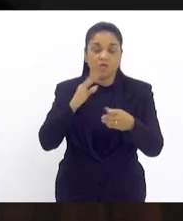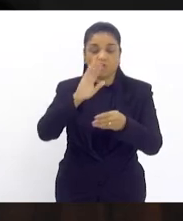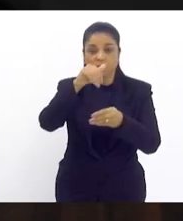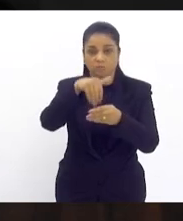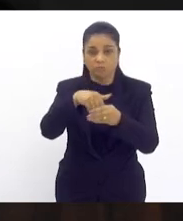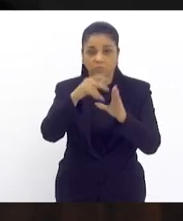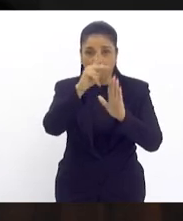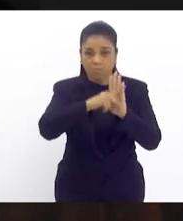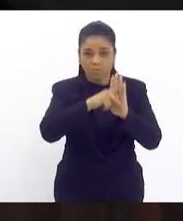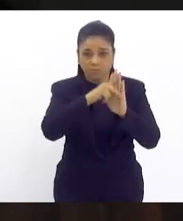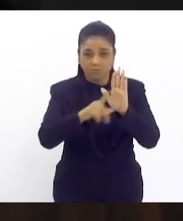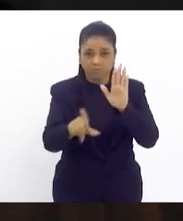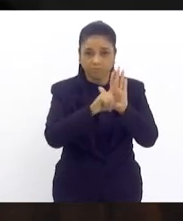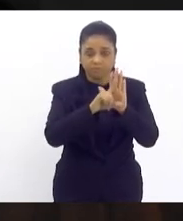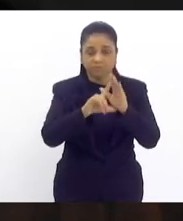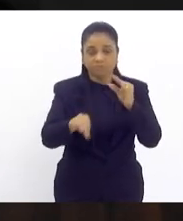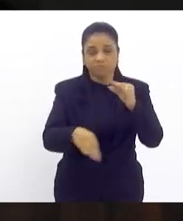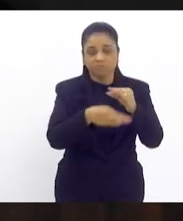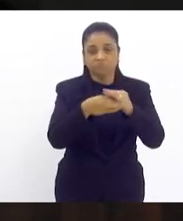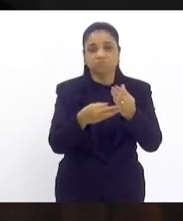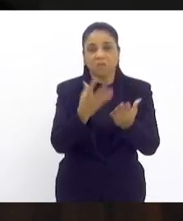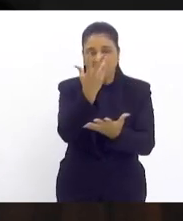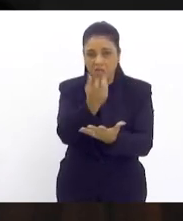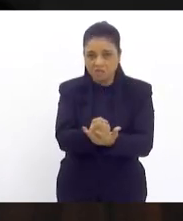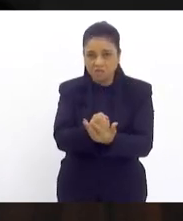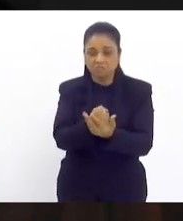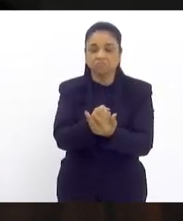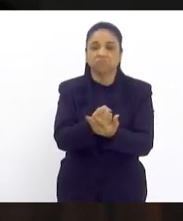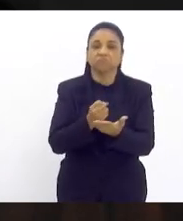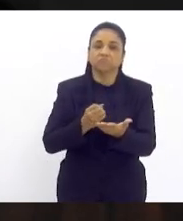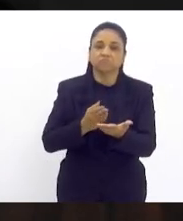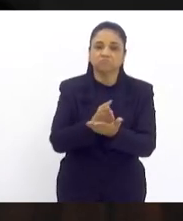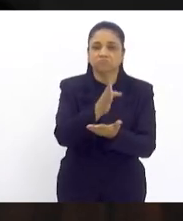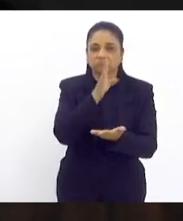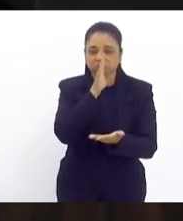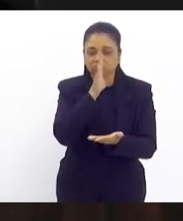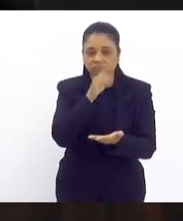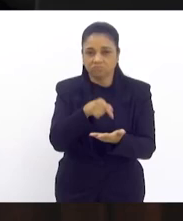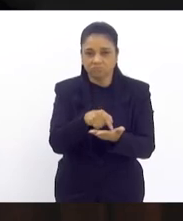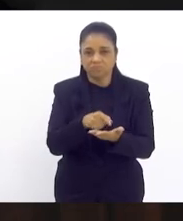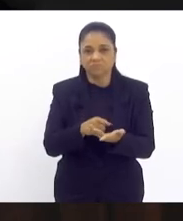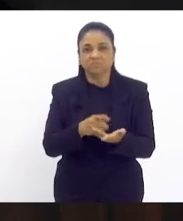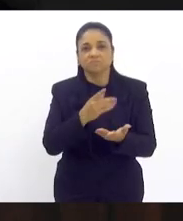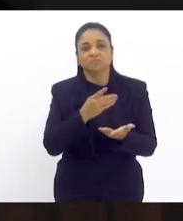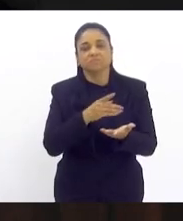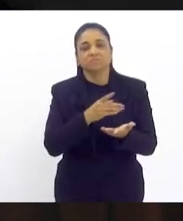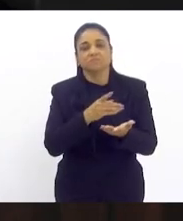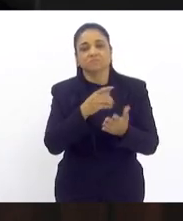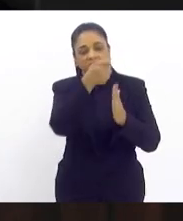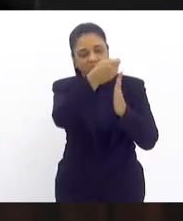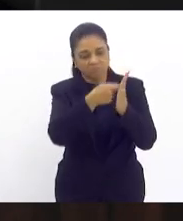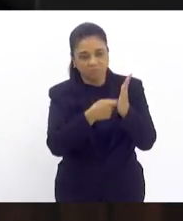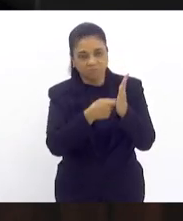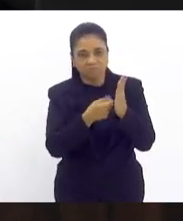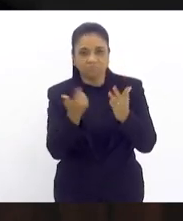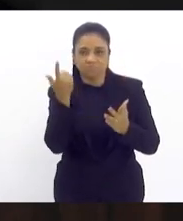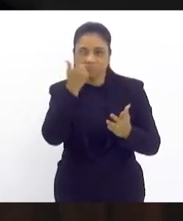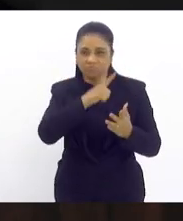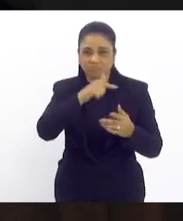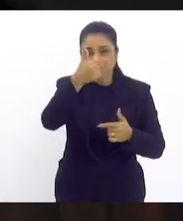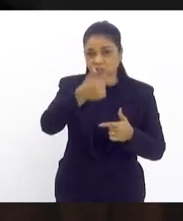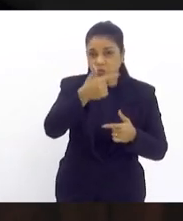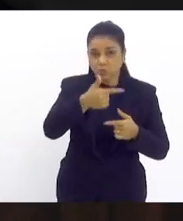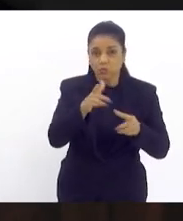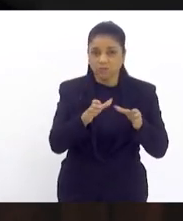projeto assim emendado. Senhores que aprovam e permaneçam como estão, aprovado. Vai a redação do vencido para a segunda